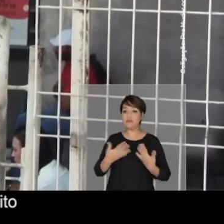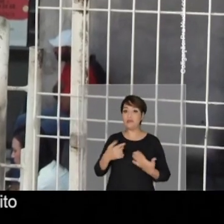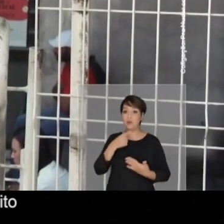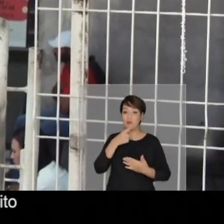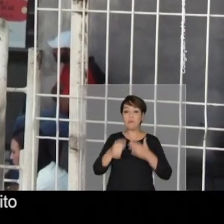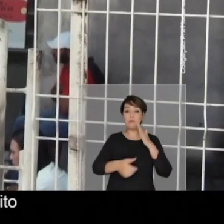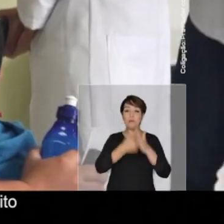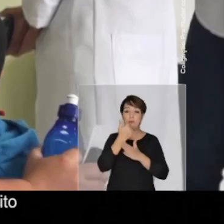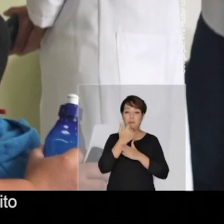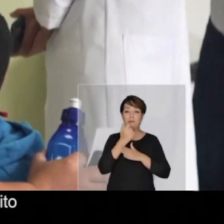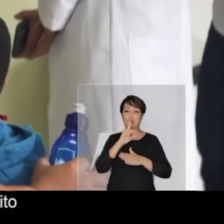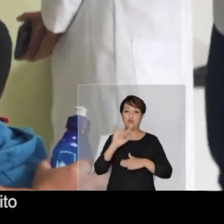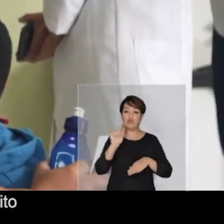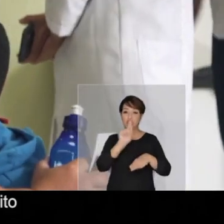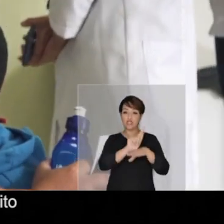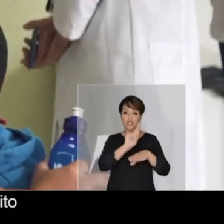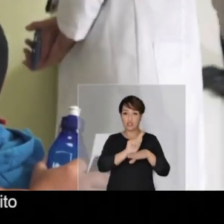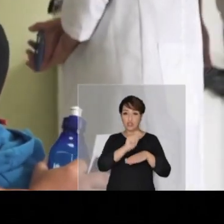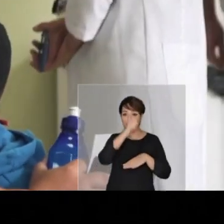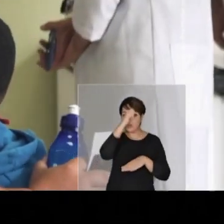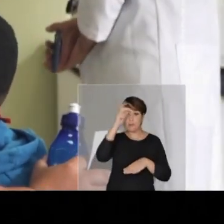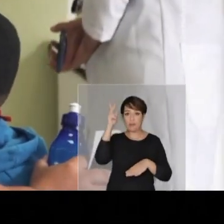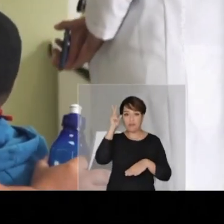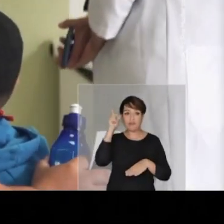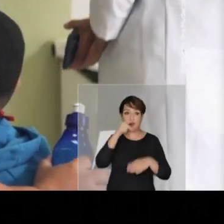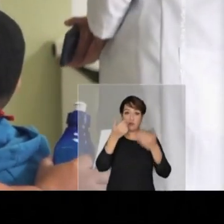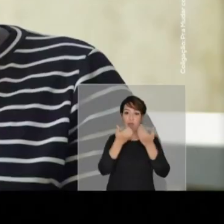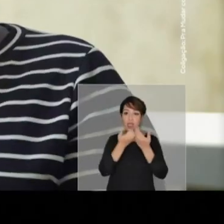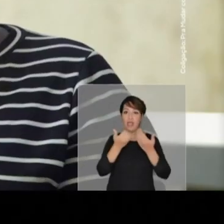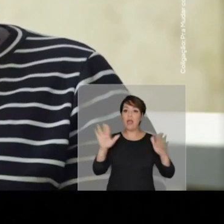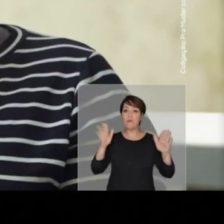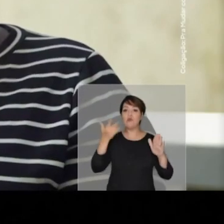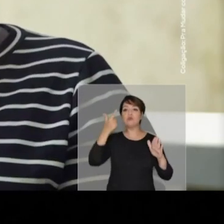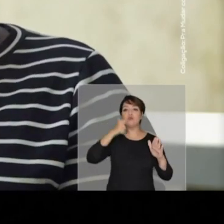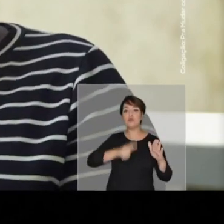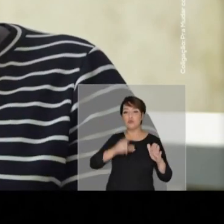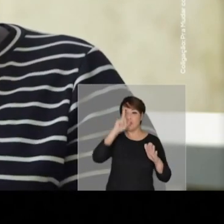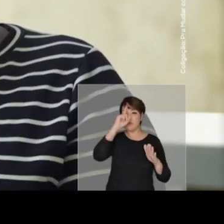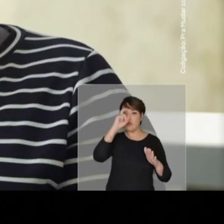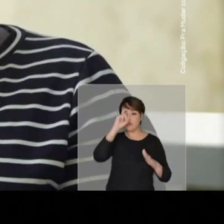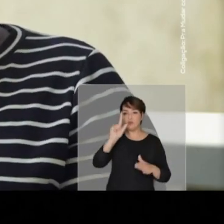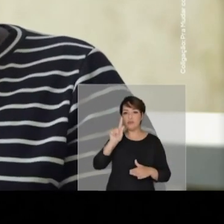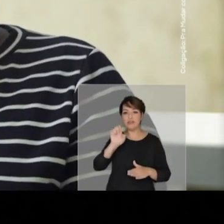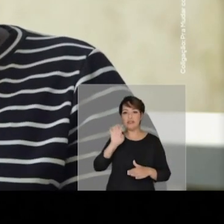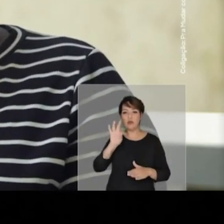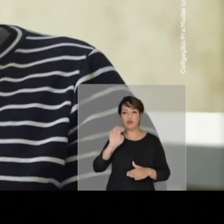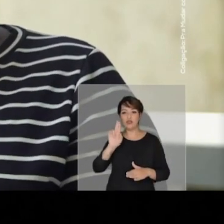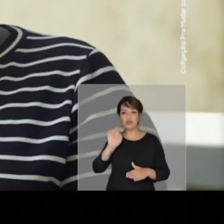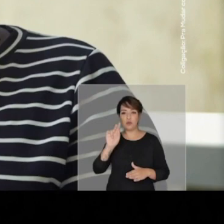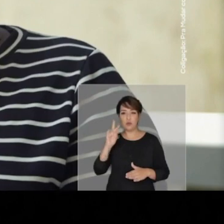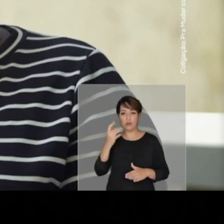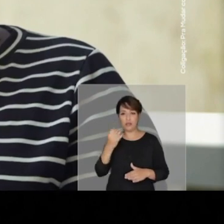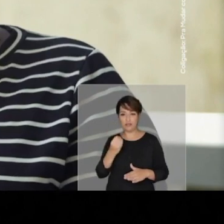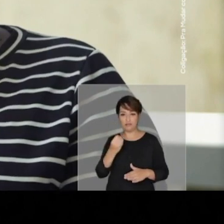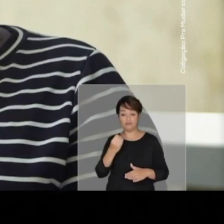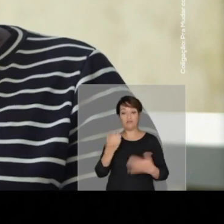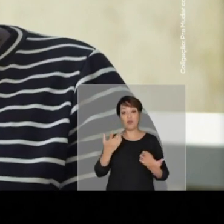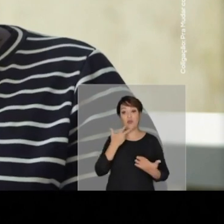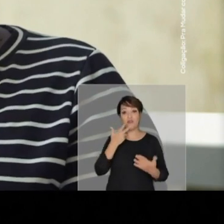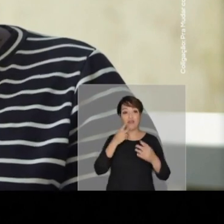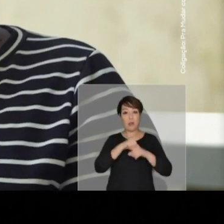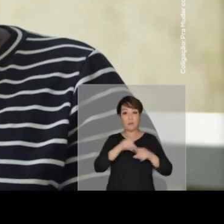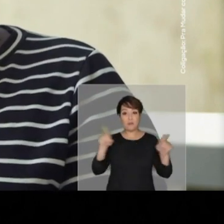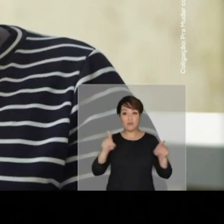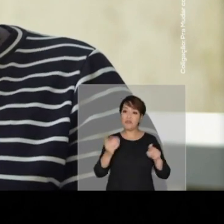da gestão dele, enquanto prefeito, ele reabriu o Getulino. Eu, enquanto mulher negra, enquanto mãe, eu falo para vocês